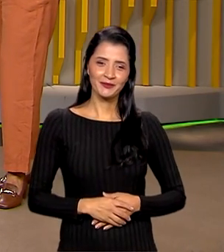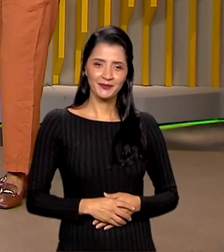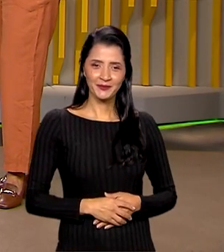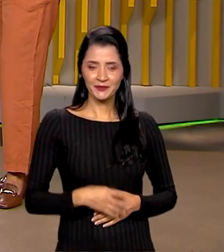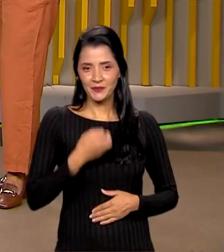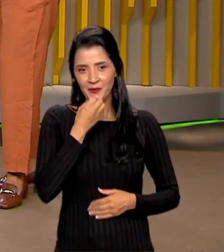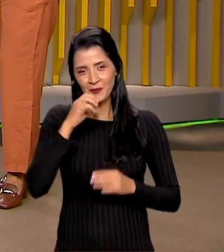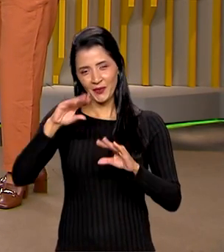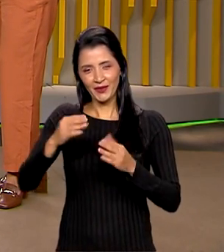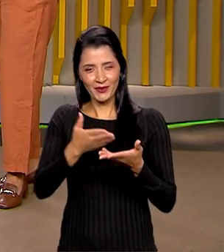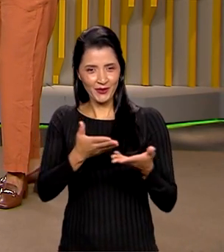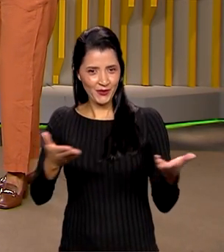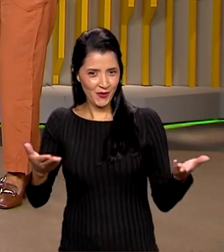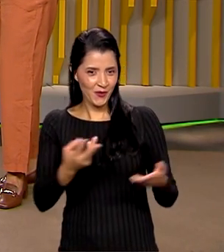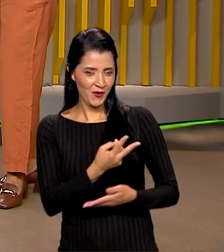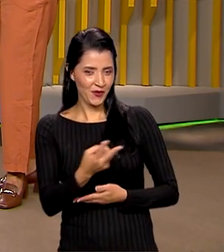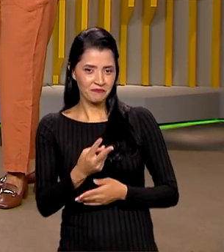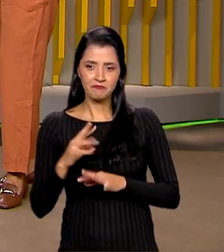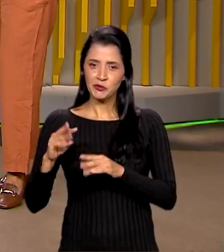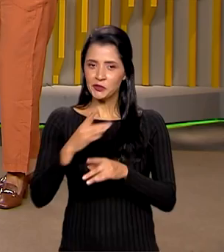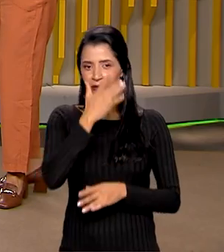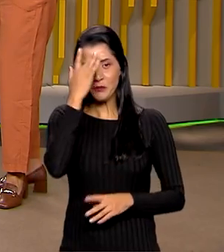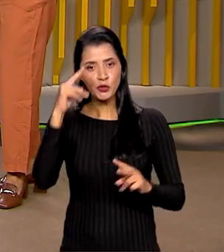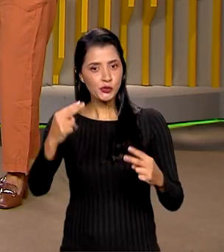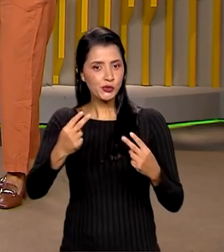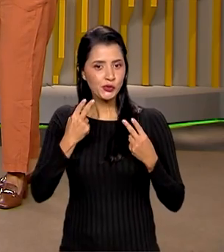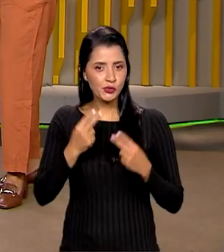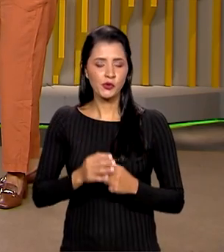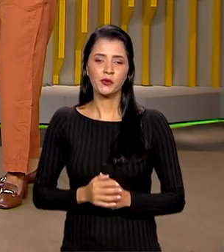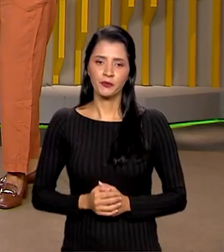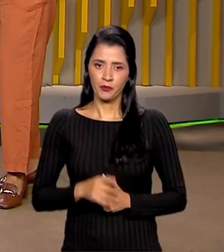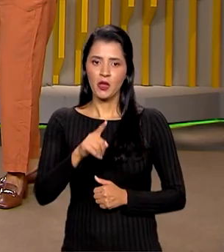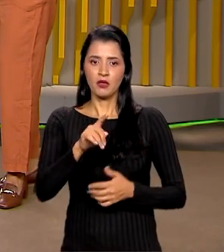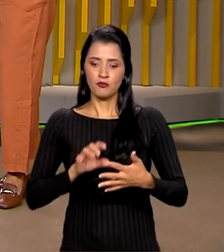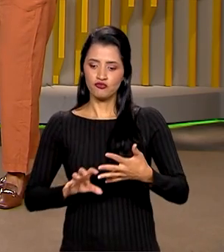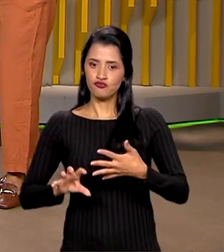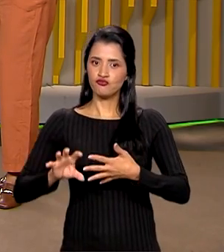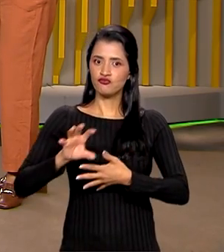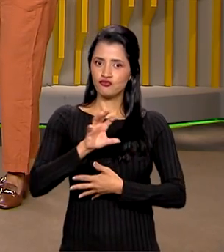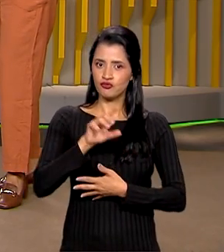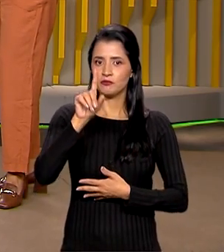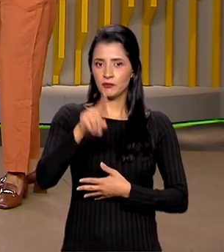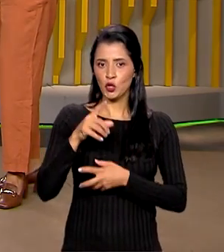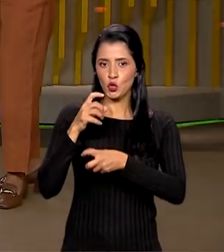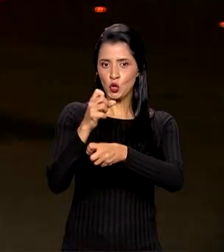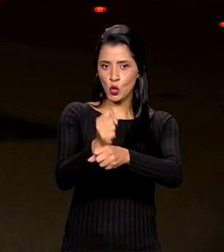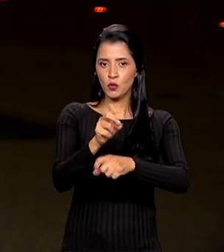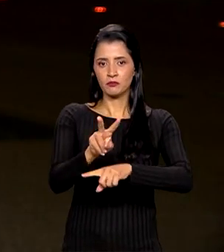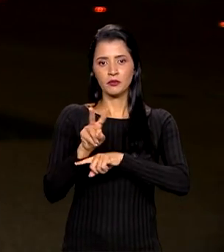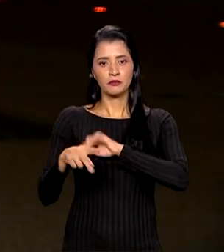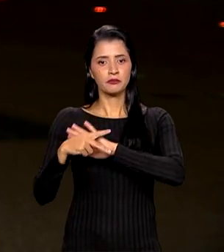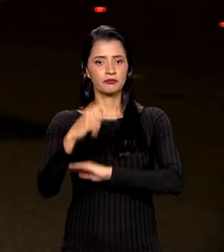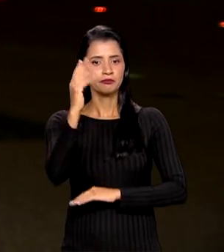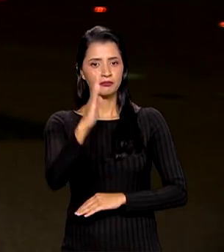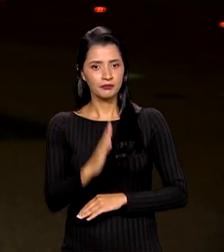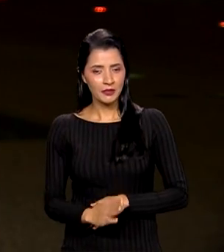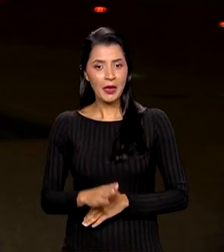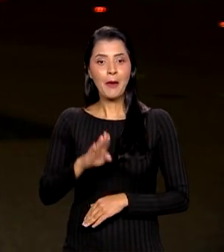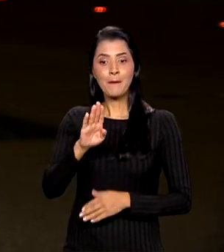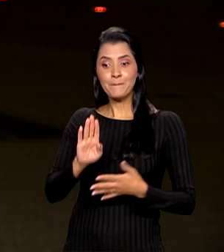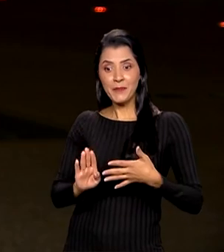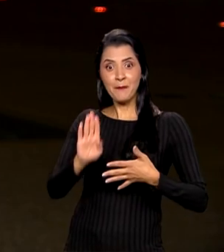Boa noite, Ana. Boa noite, Roberto. Boa noite a todos que nos assistem. Essa classificação da nota de crédito do Brasil para a BB